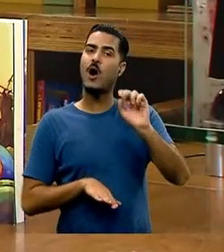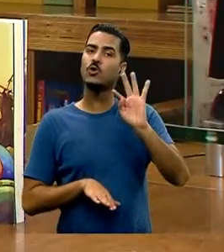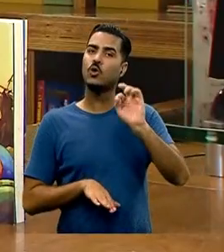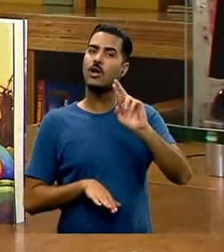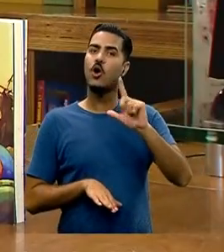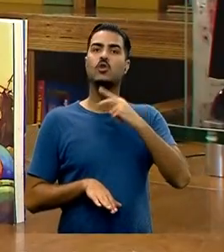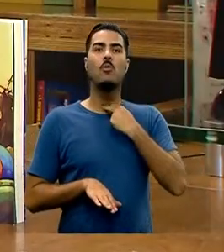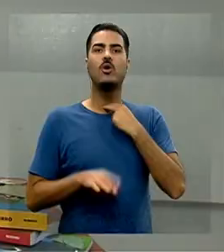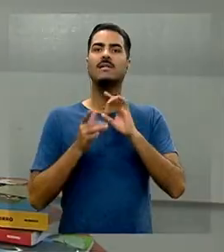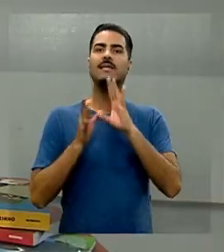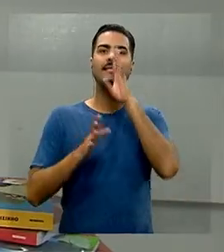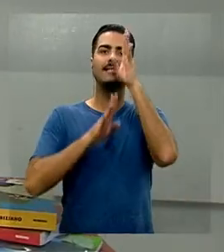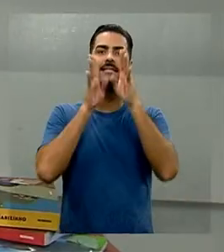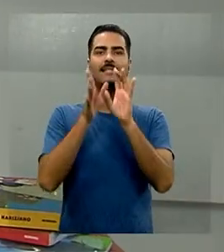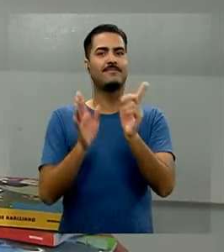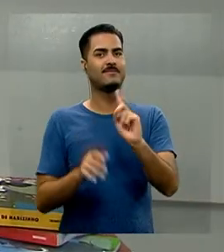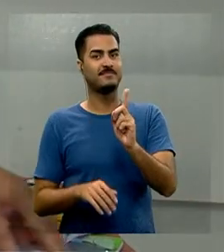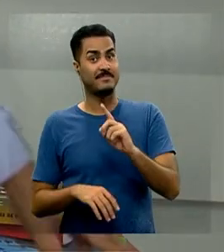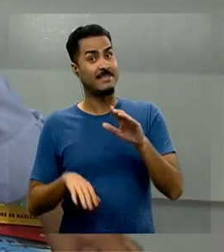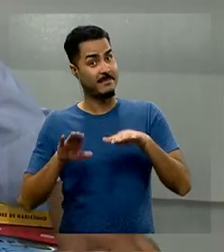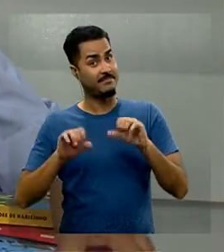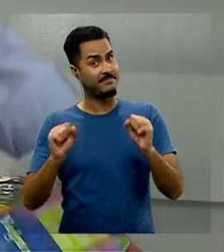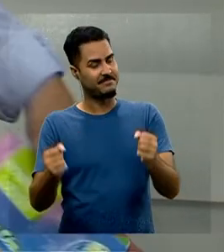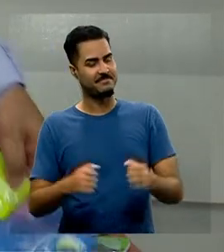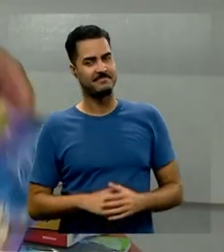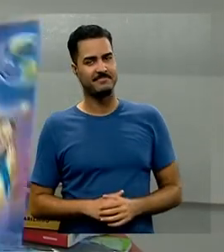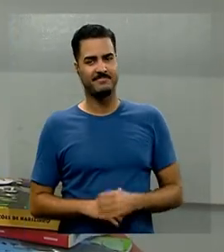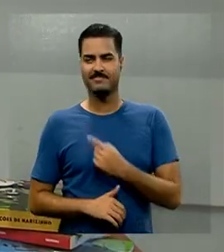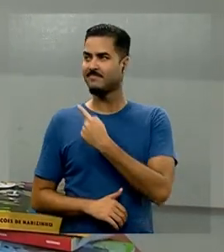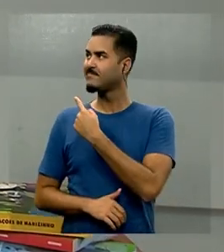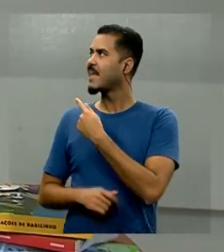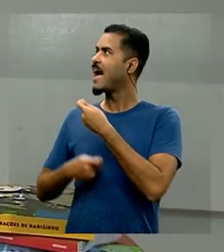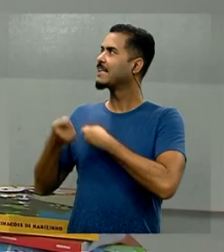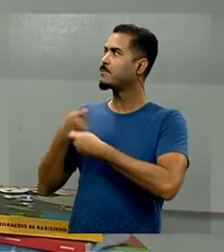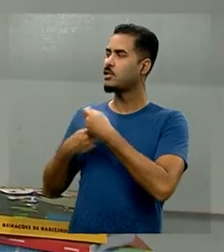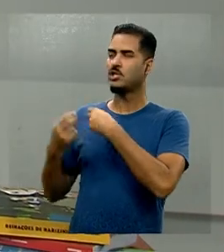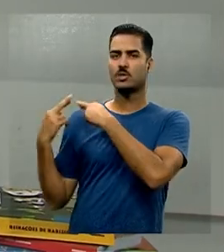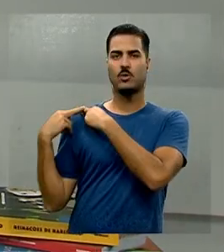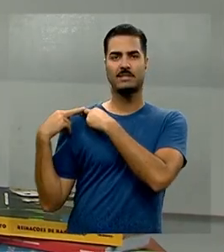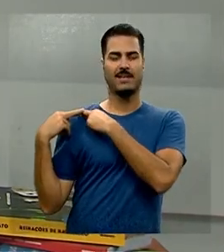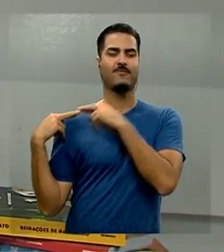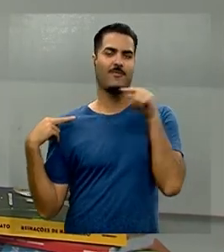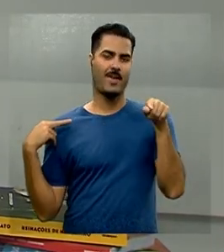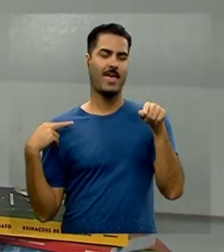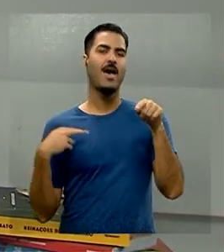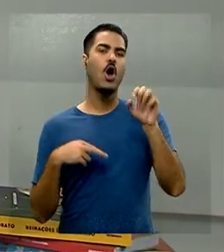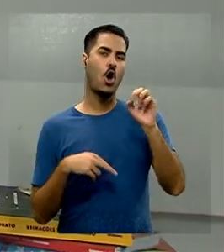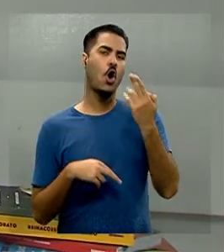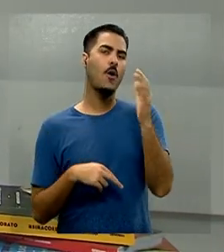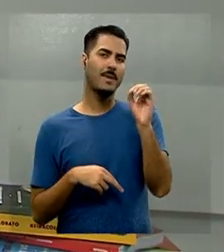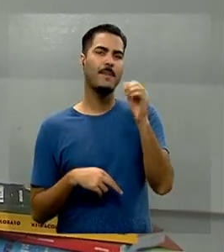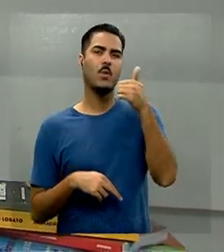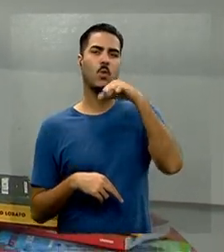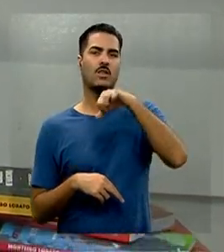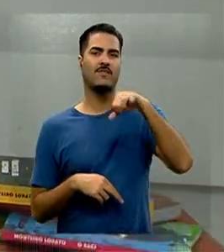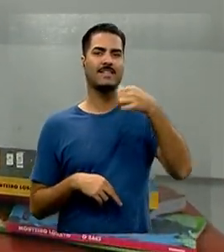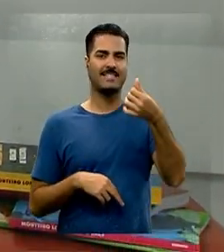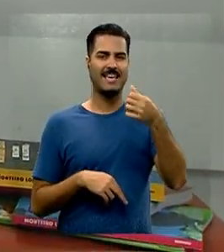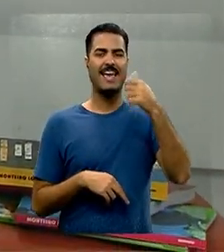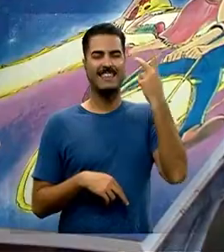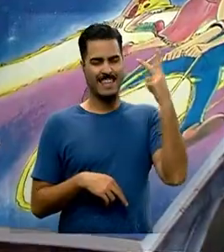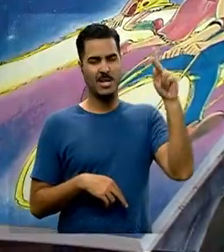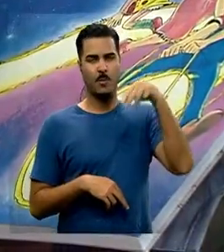reproduzidas livremente. Álvaro administra a obra de Lobato desde 1996 e comenta sobre algumas edições